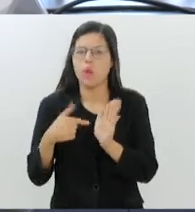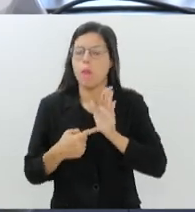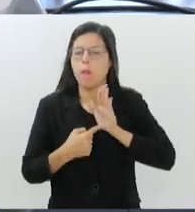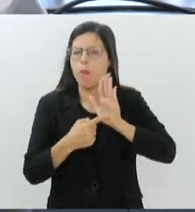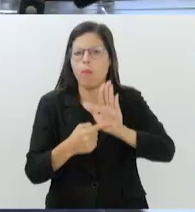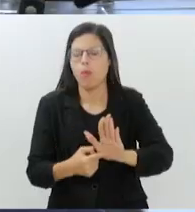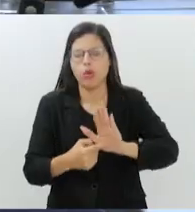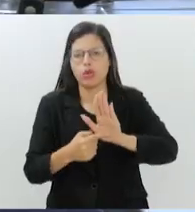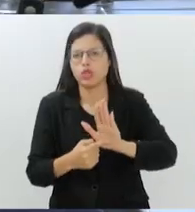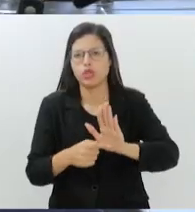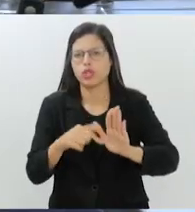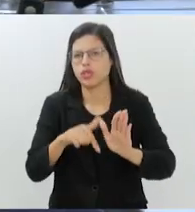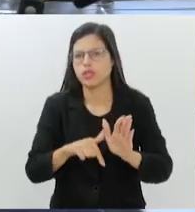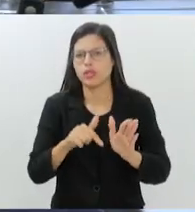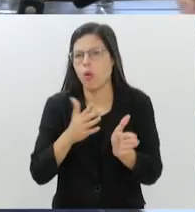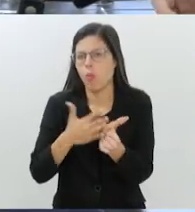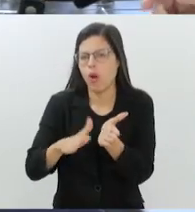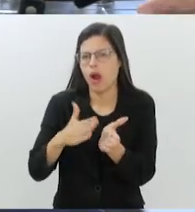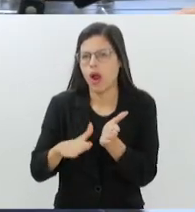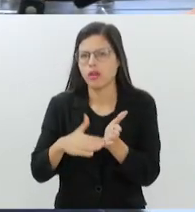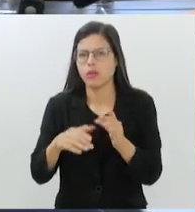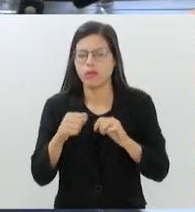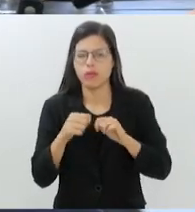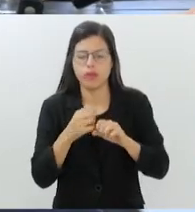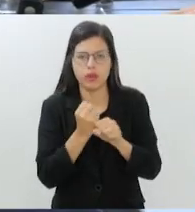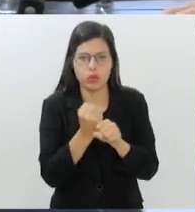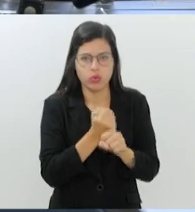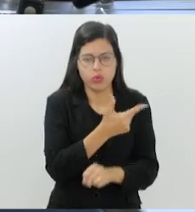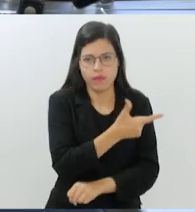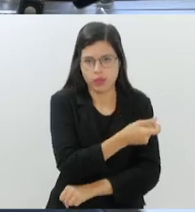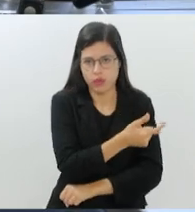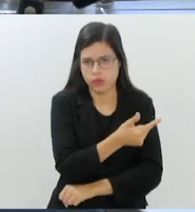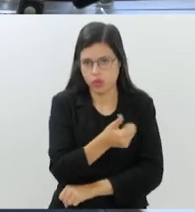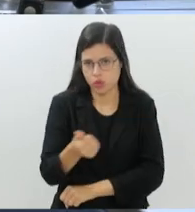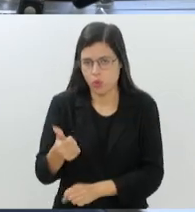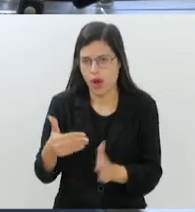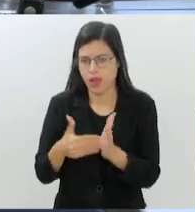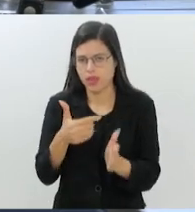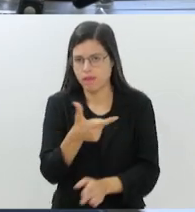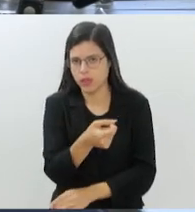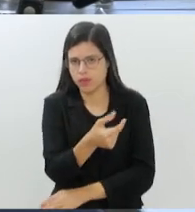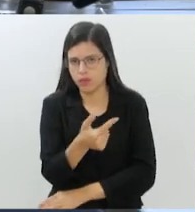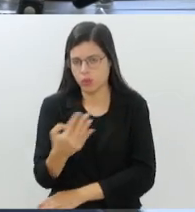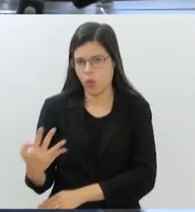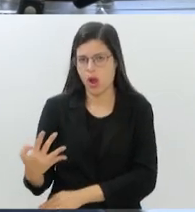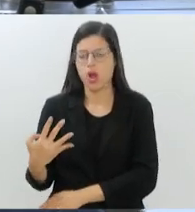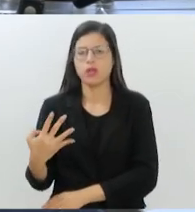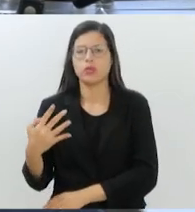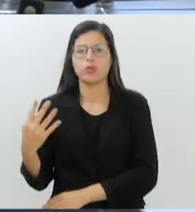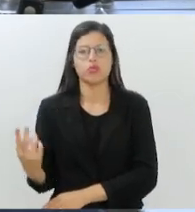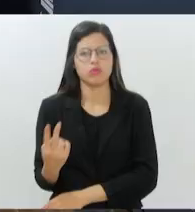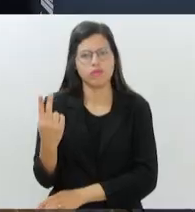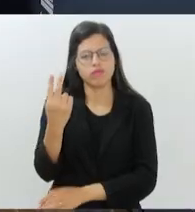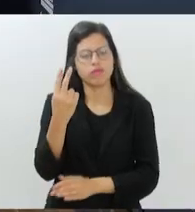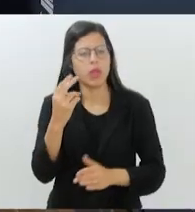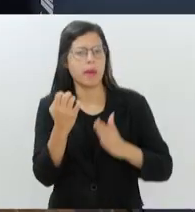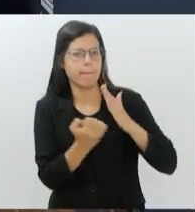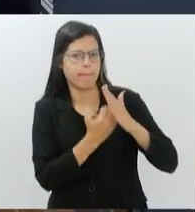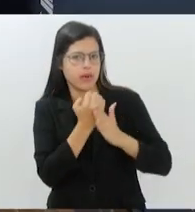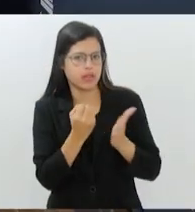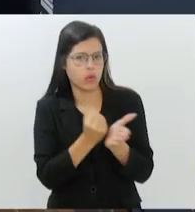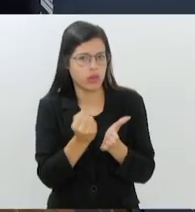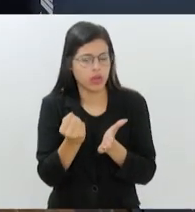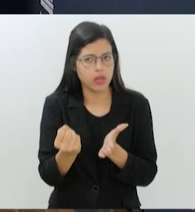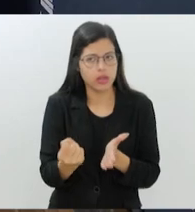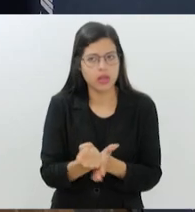publicitárias realizadas de 2021 a 2024, com todos os valores em empresas contratadas, veículos que